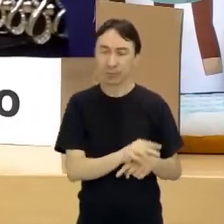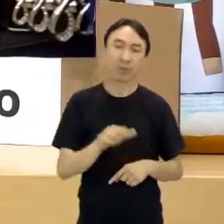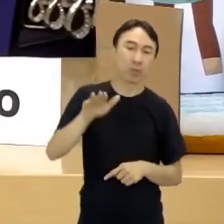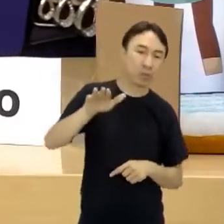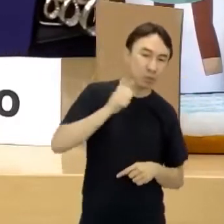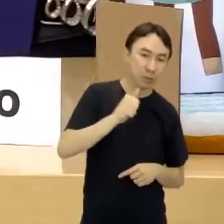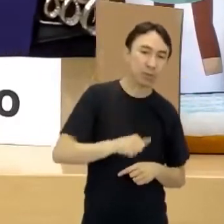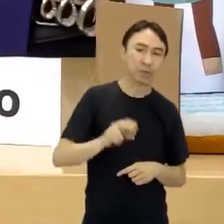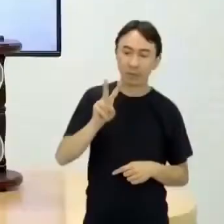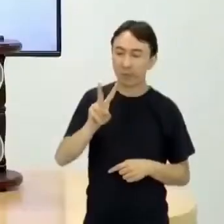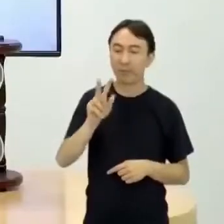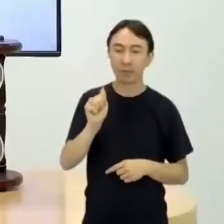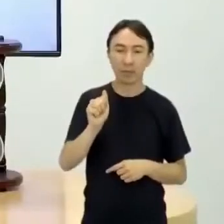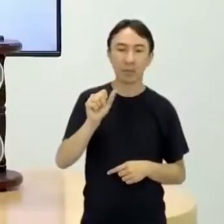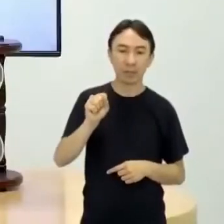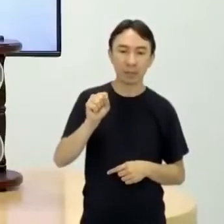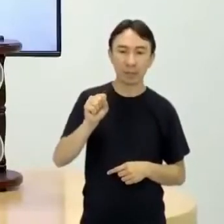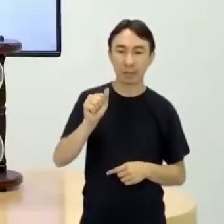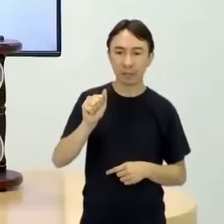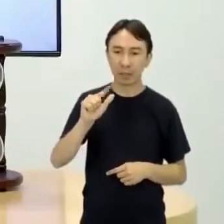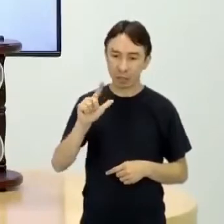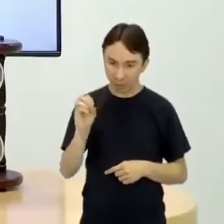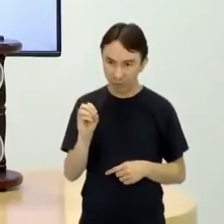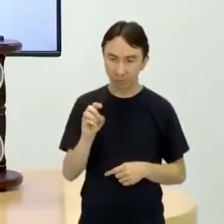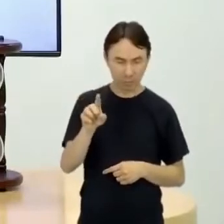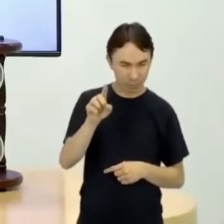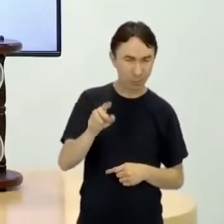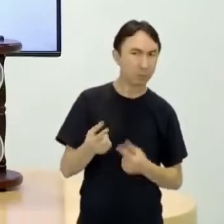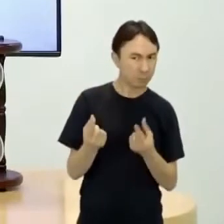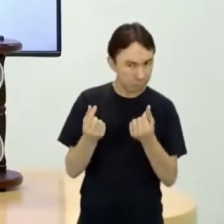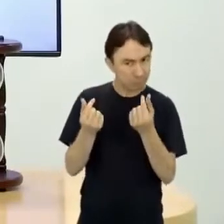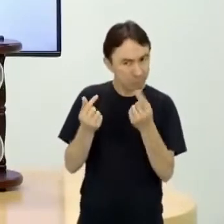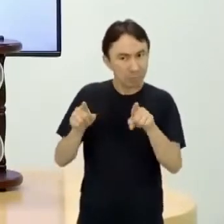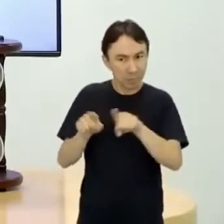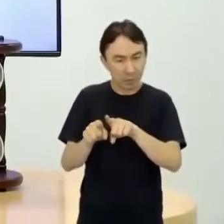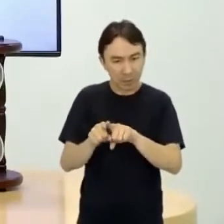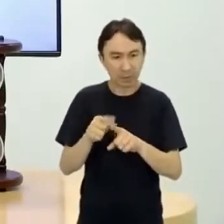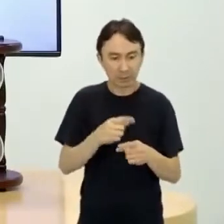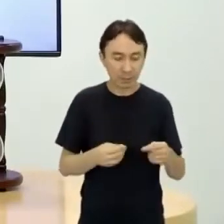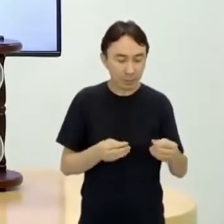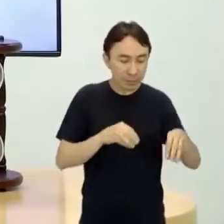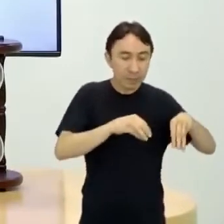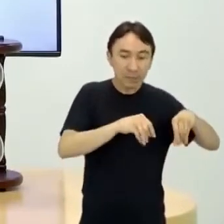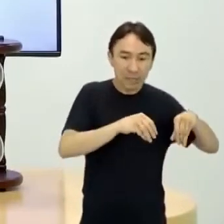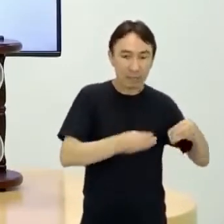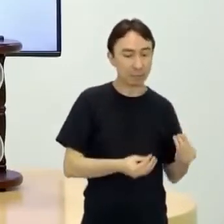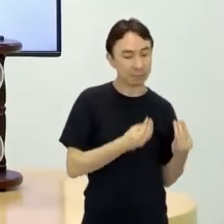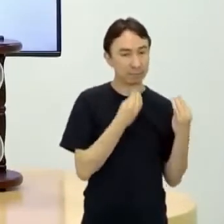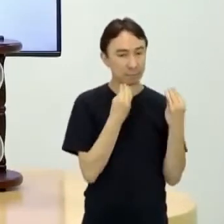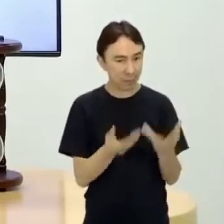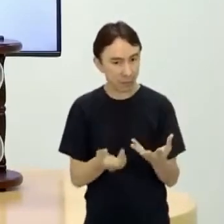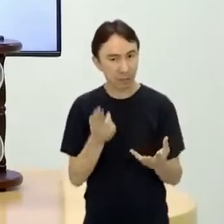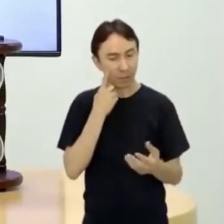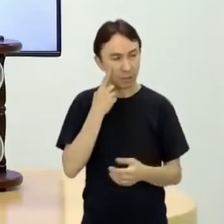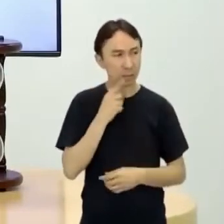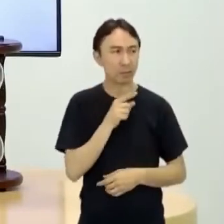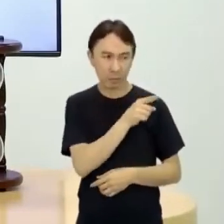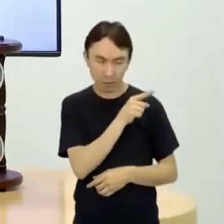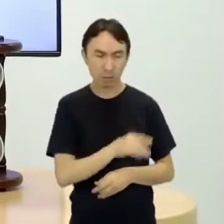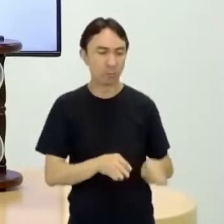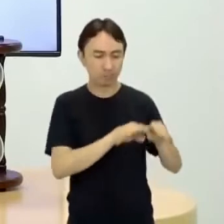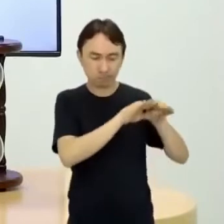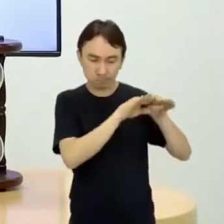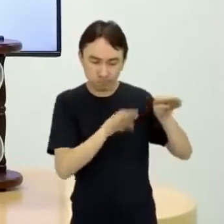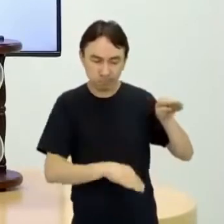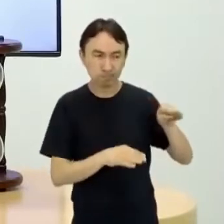vai doar terras para o vassalo. Aí, esse vassalo, com essas terras, ele jura fidelidade ao seu suzerano,